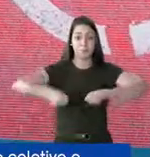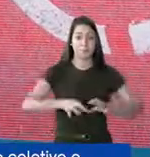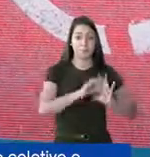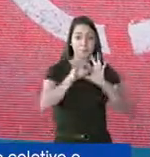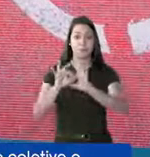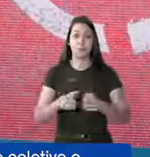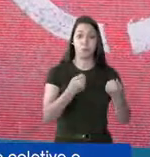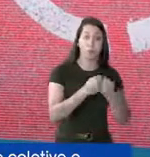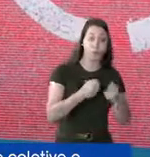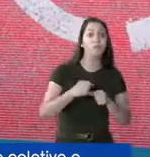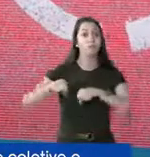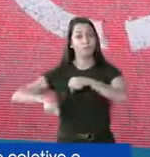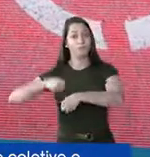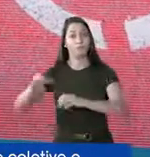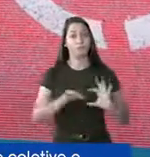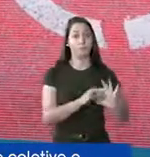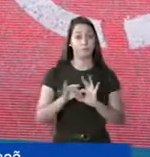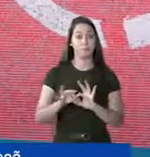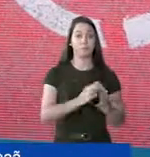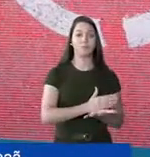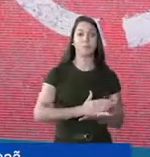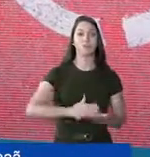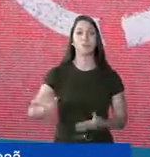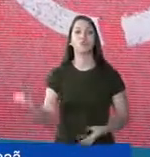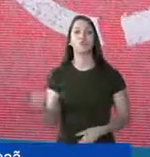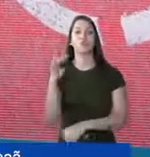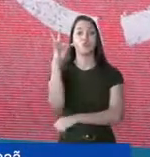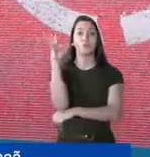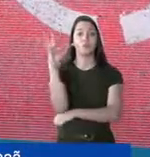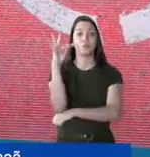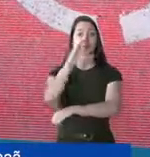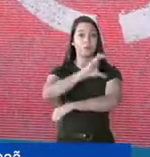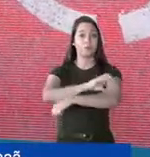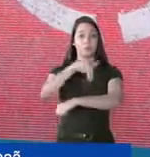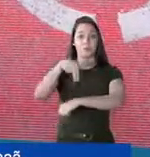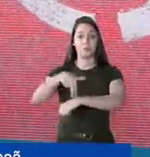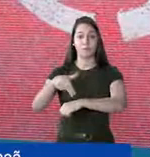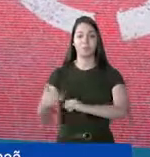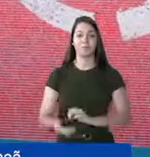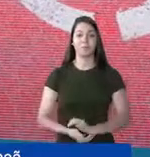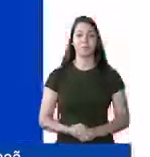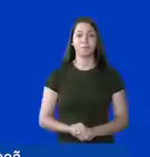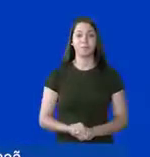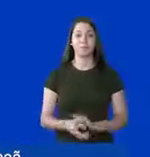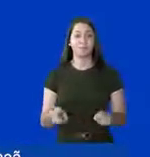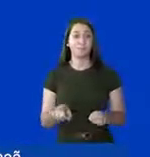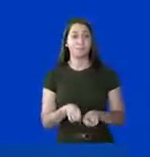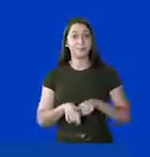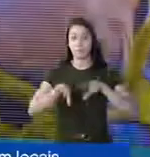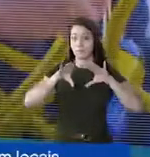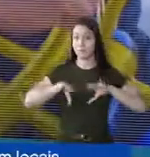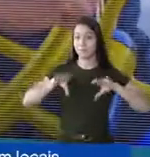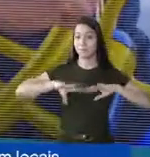a integração entre transporte coletivo e bicicletas, começando pelo novo terminal Jardins do Canaã. É o sim!